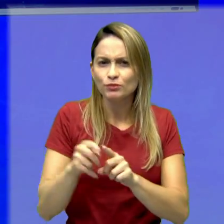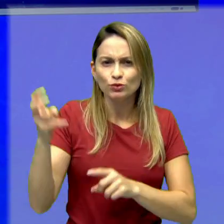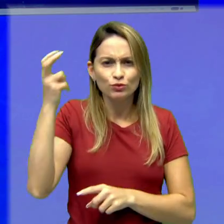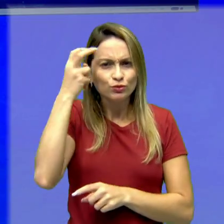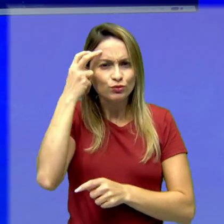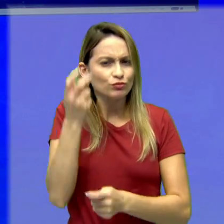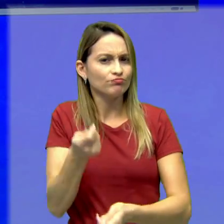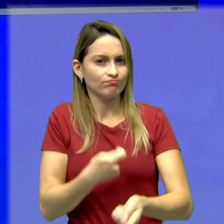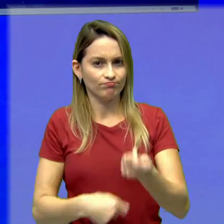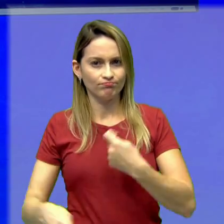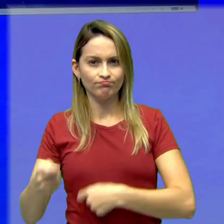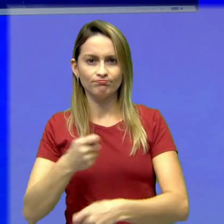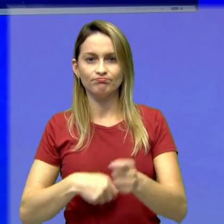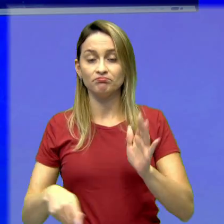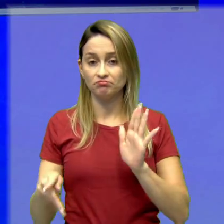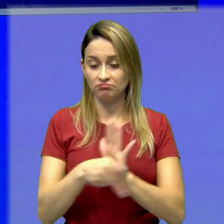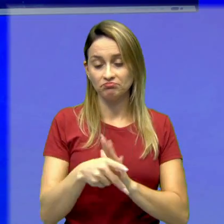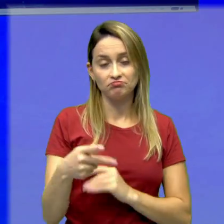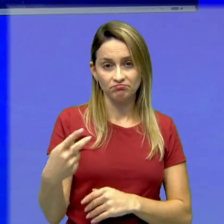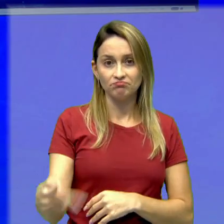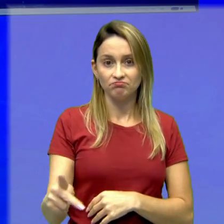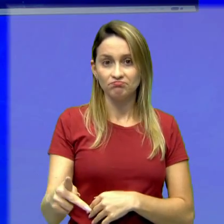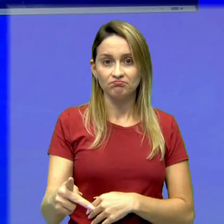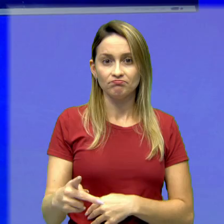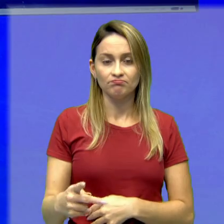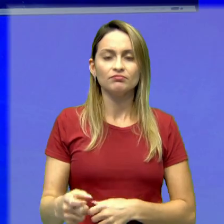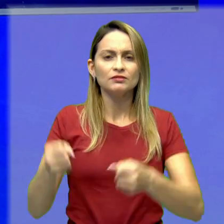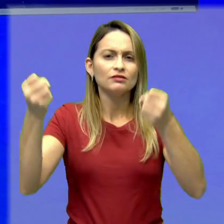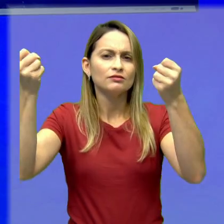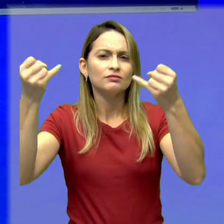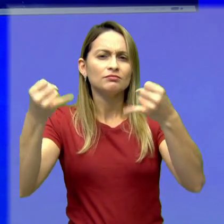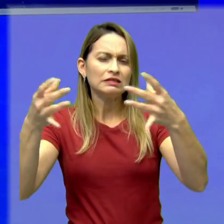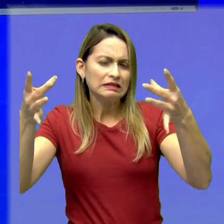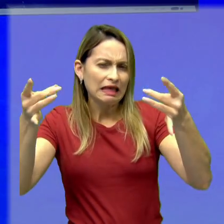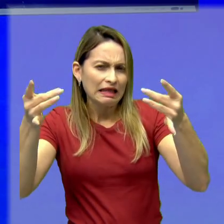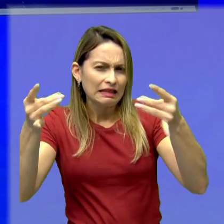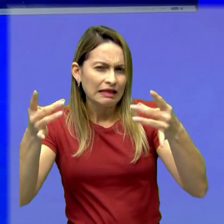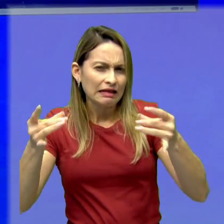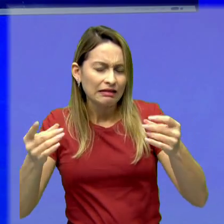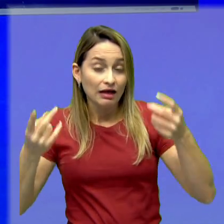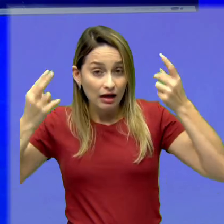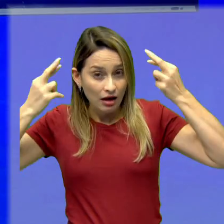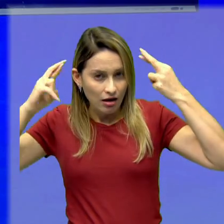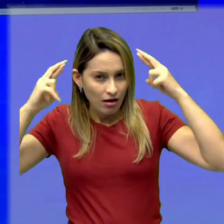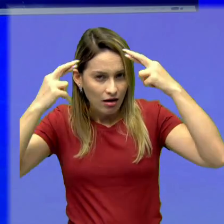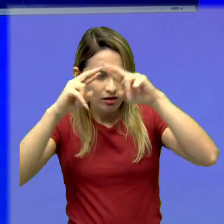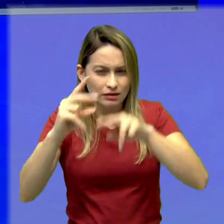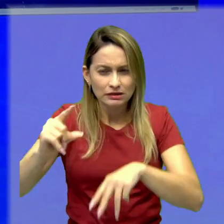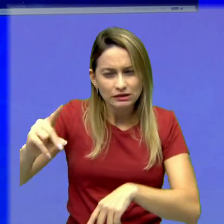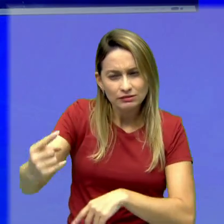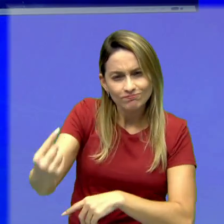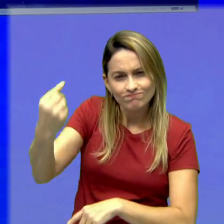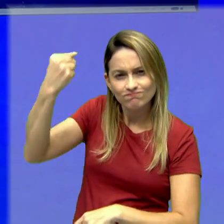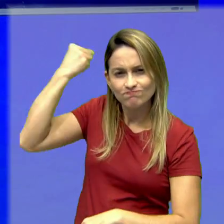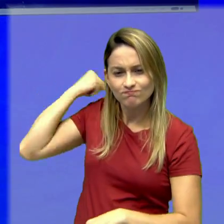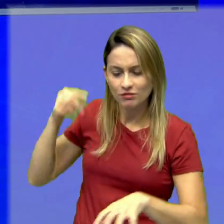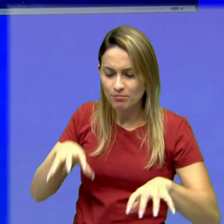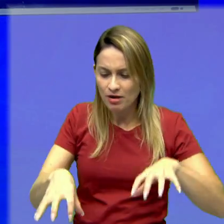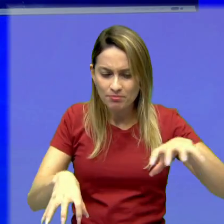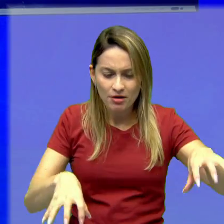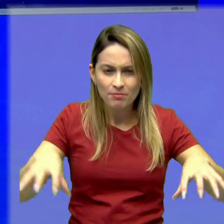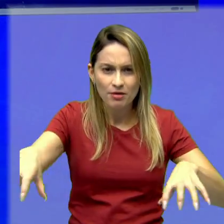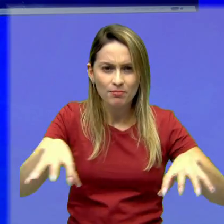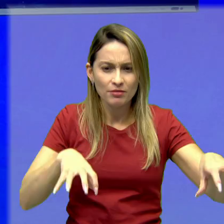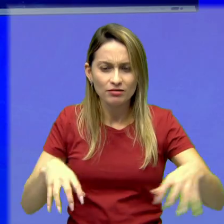cultura econômica própria. Então ao falar da Grécia Antiga, gente está falando de um conglomerado de